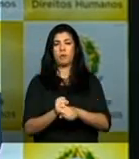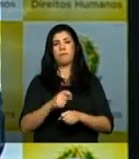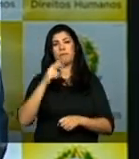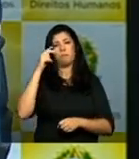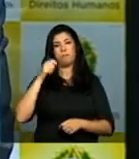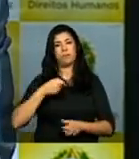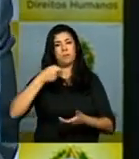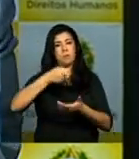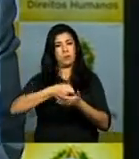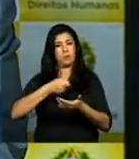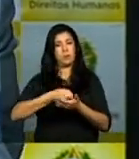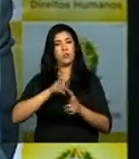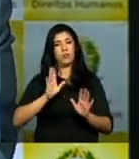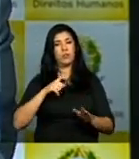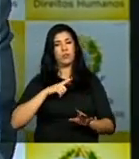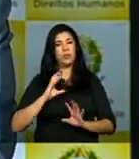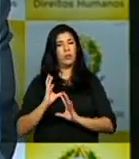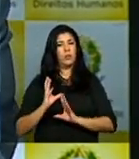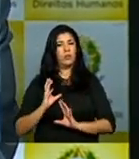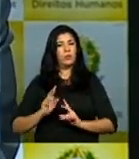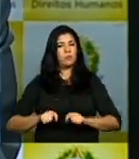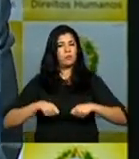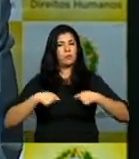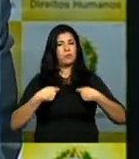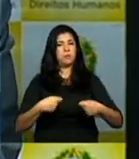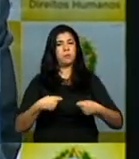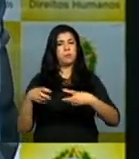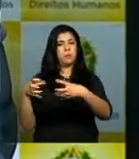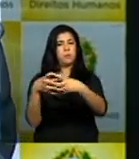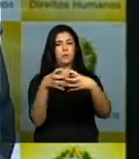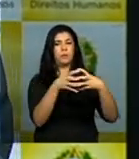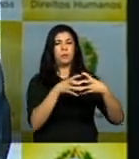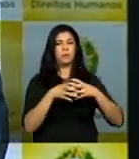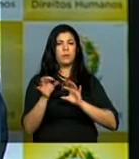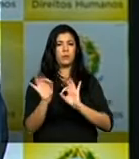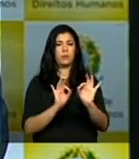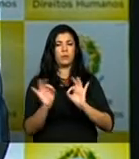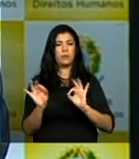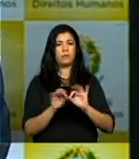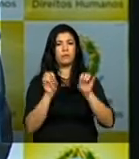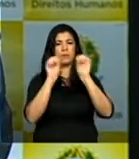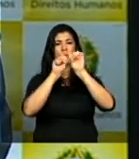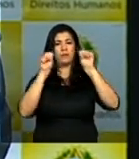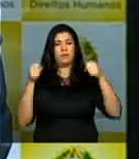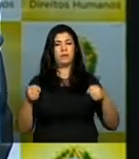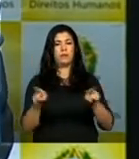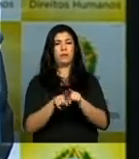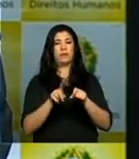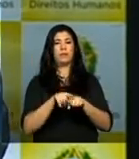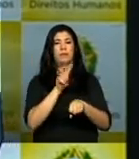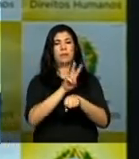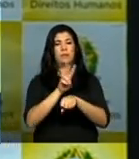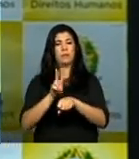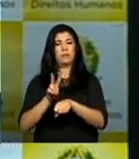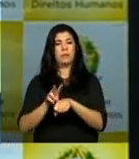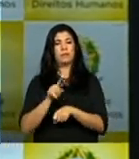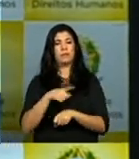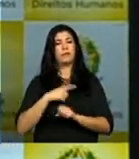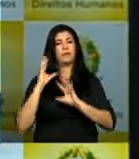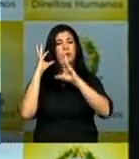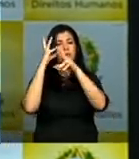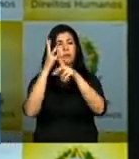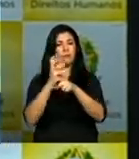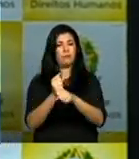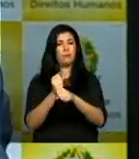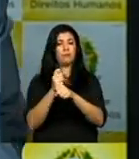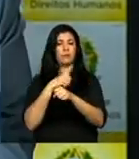grande esforço de busca de informações, de sistematização e de preservação dessa memória, dessa